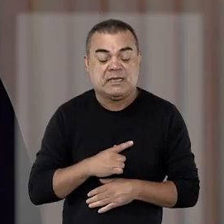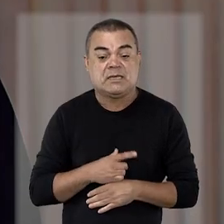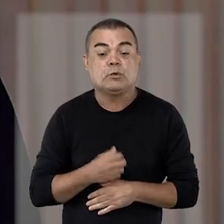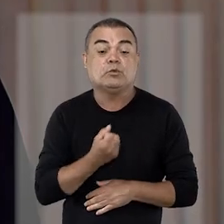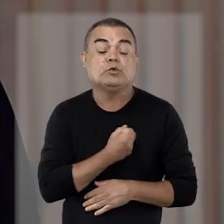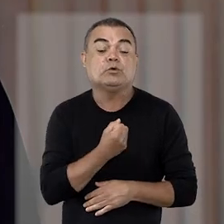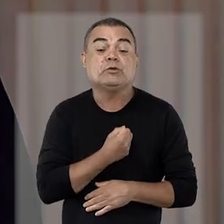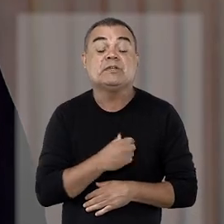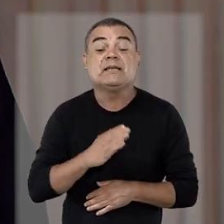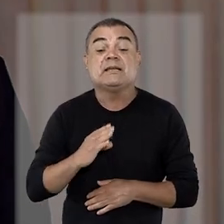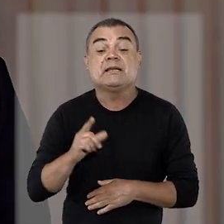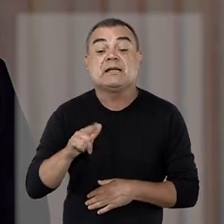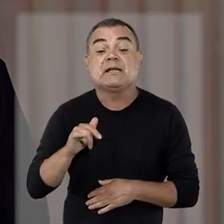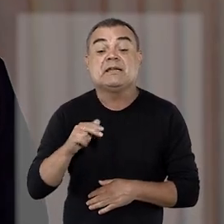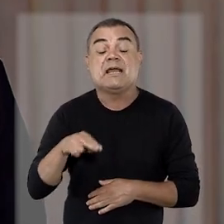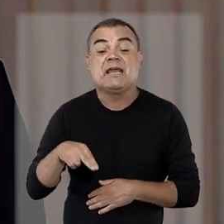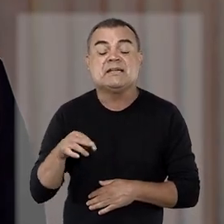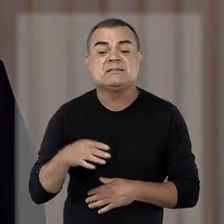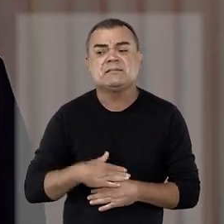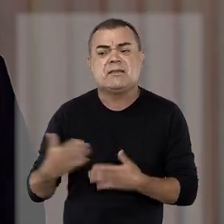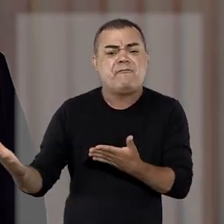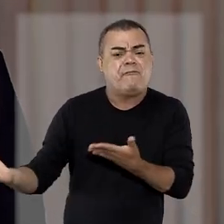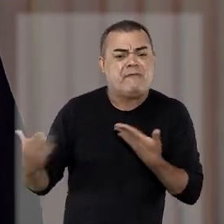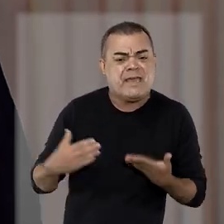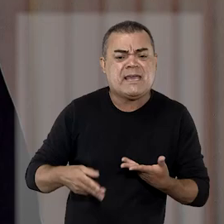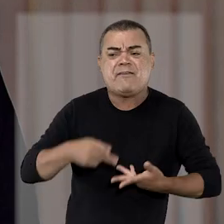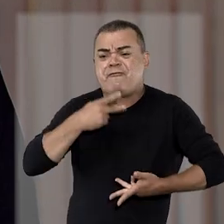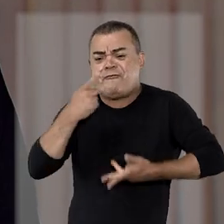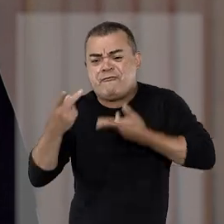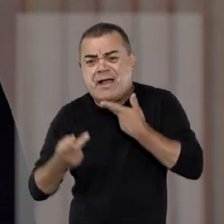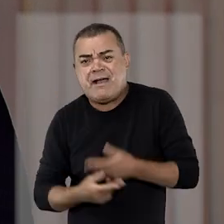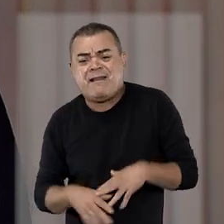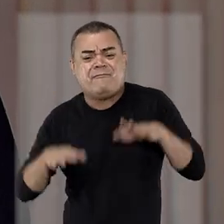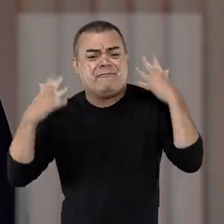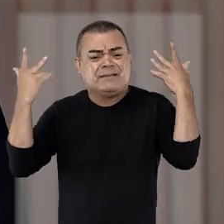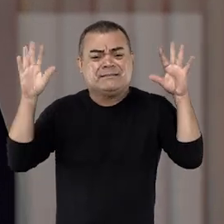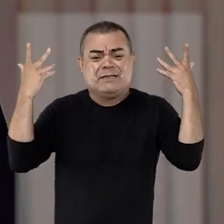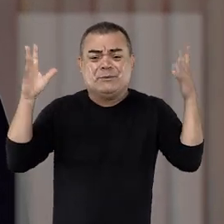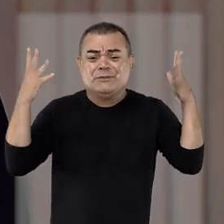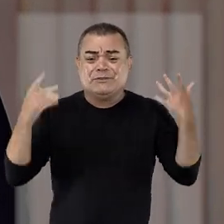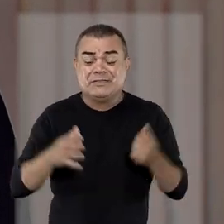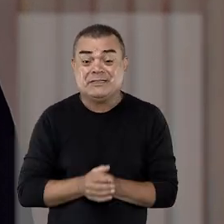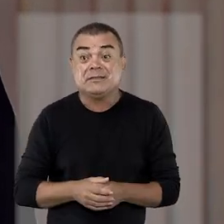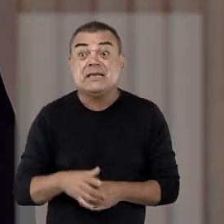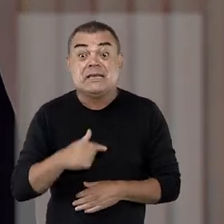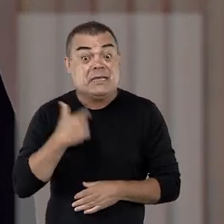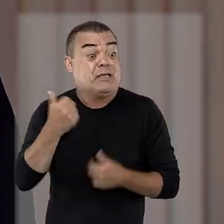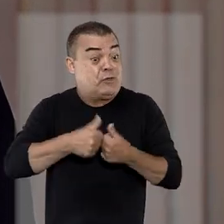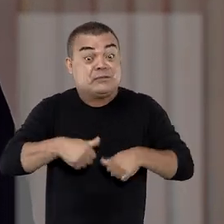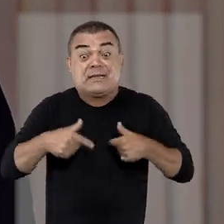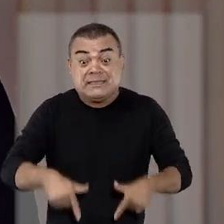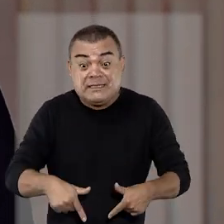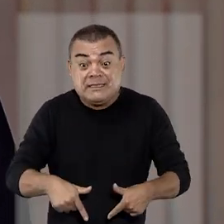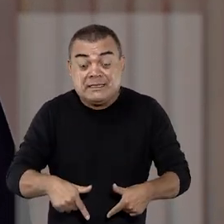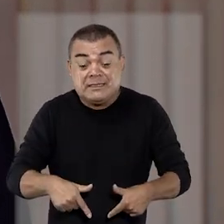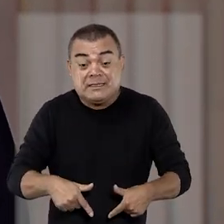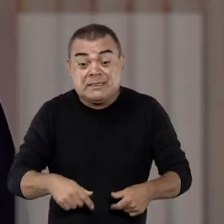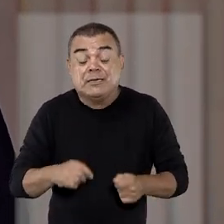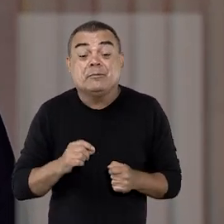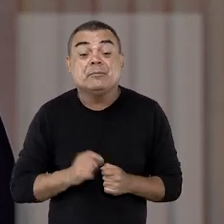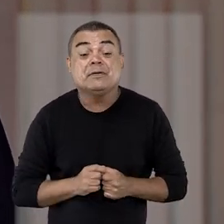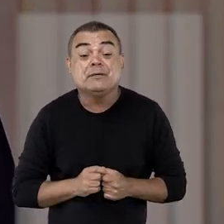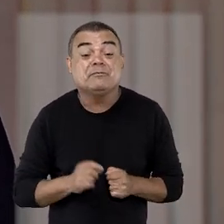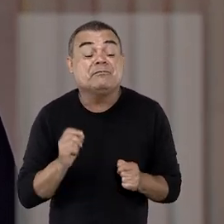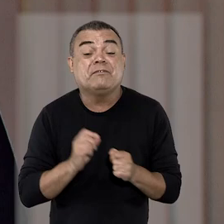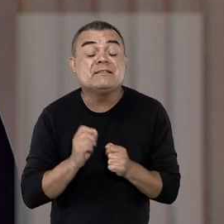Hoje a gente tem esse número de clientes fidedignos que vêm, que falam, que fazem elogios, né? E a gente está